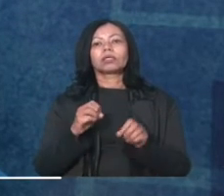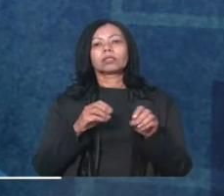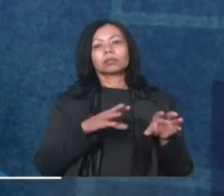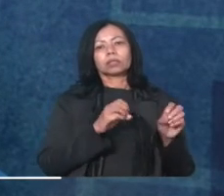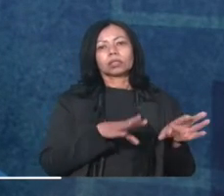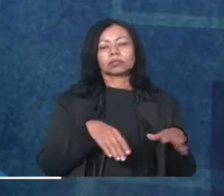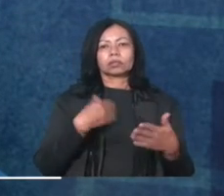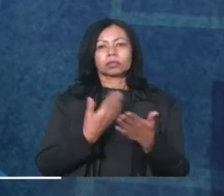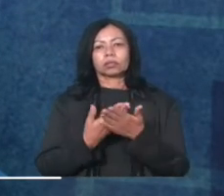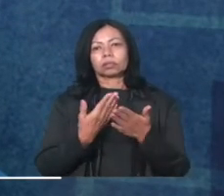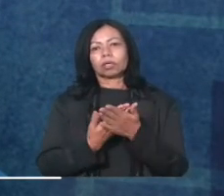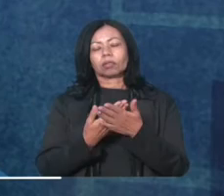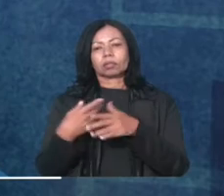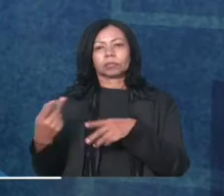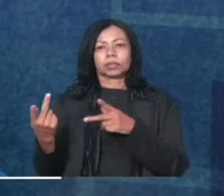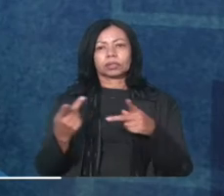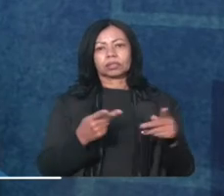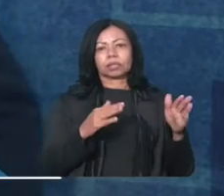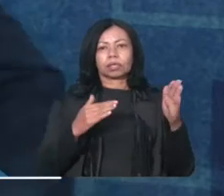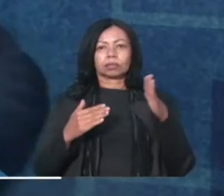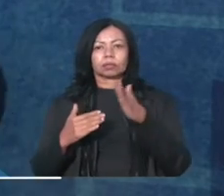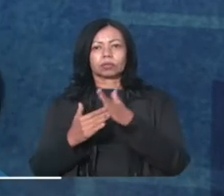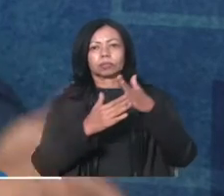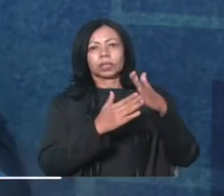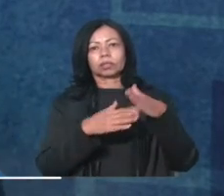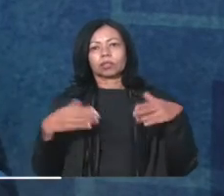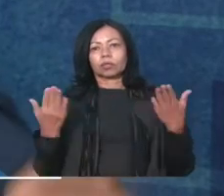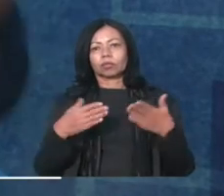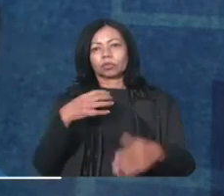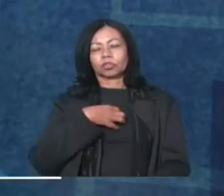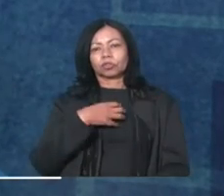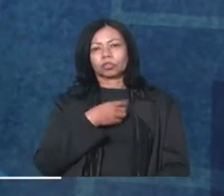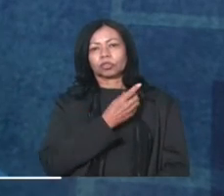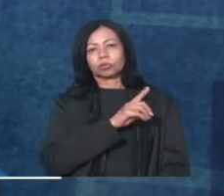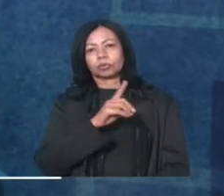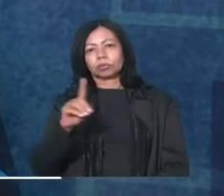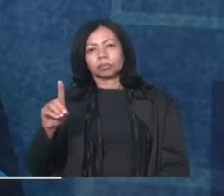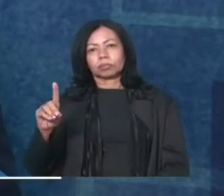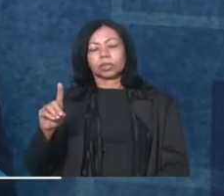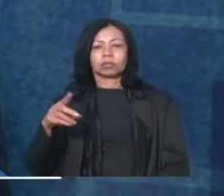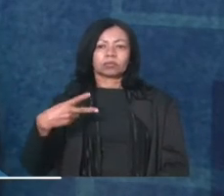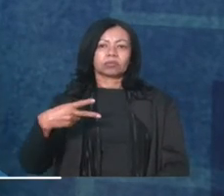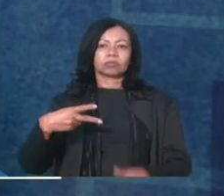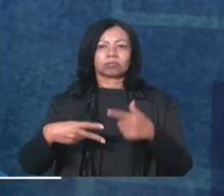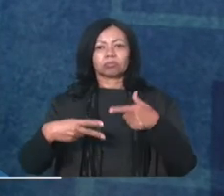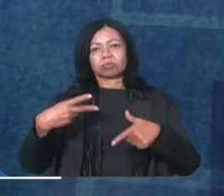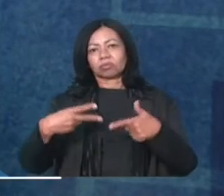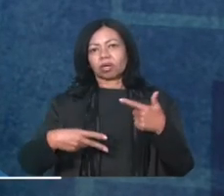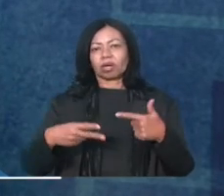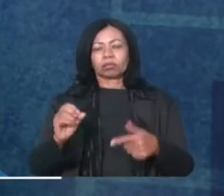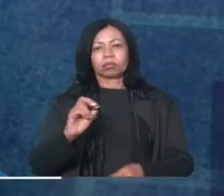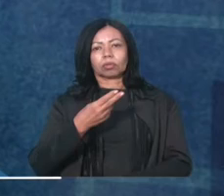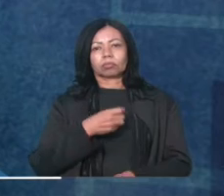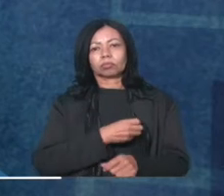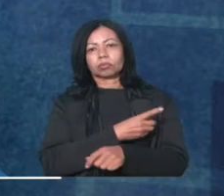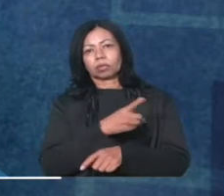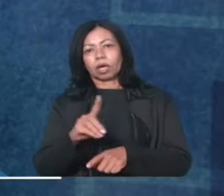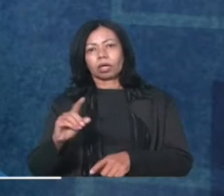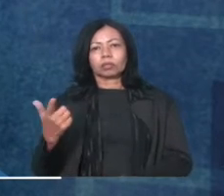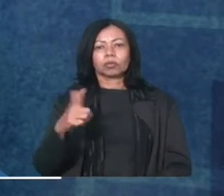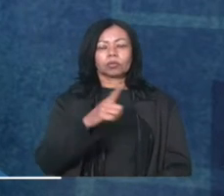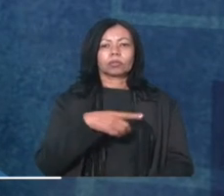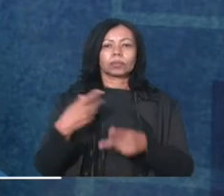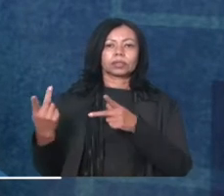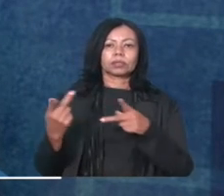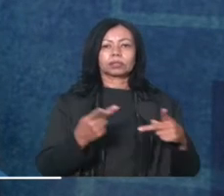das aulas aí presenciais suspensas, hoje de uma forma híbrida, meia, vamos dizer, online e outra presencial,